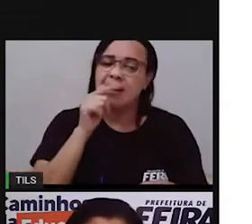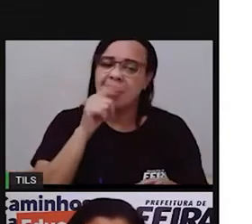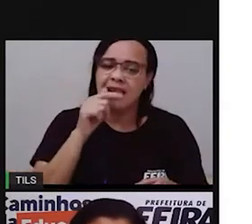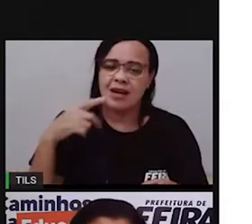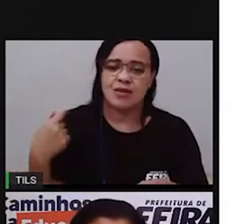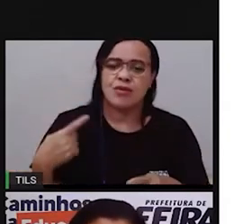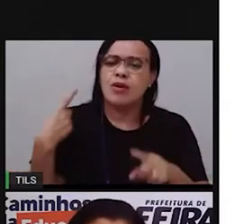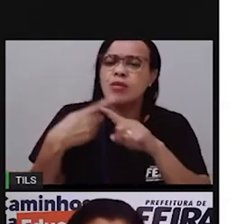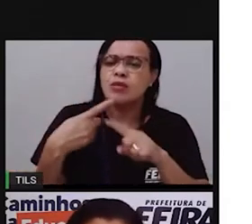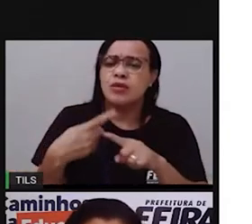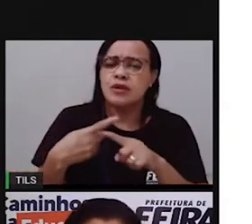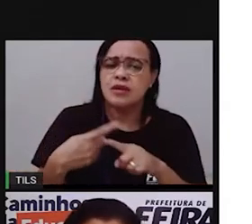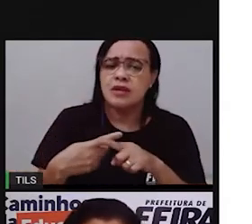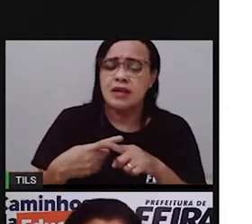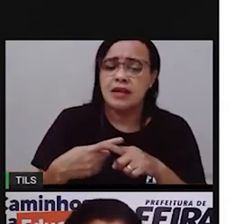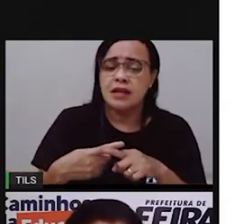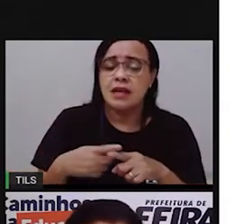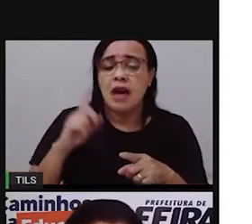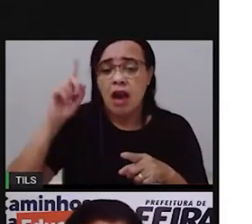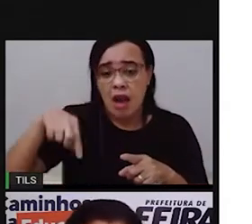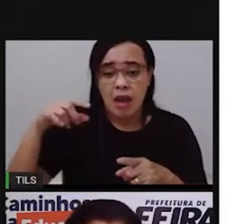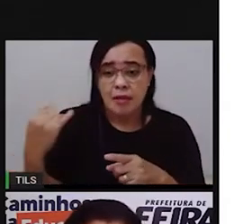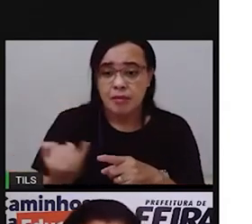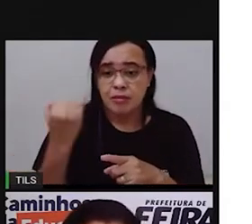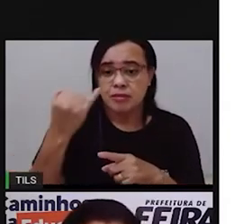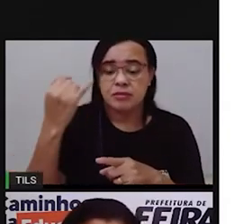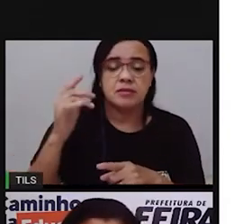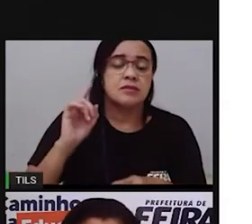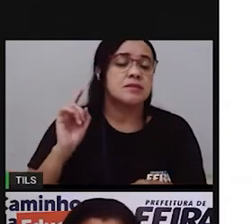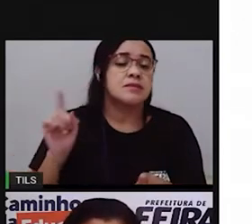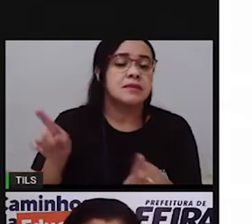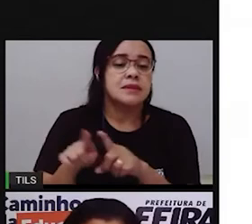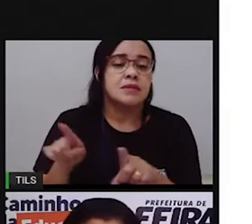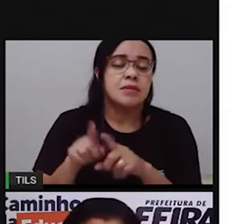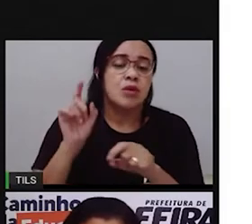um recurso esgotável não é algo que